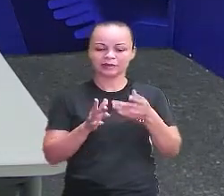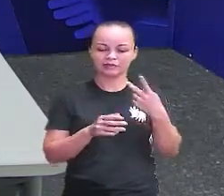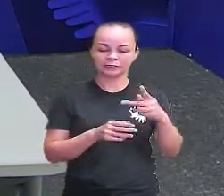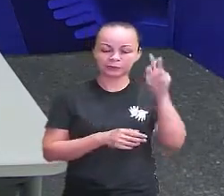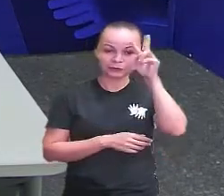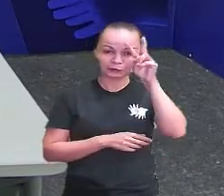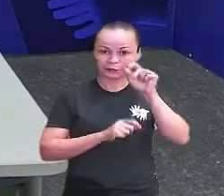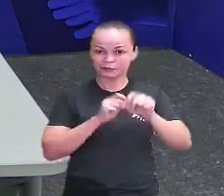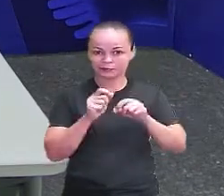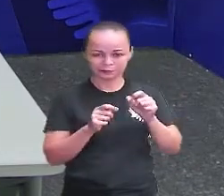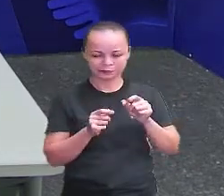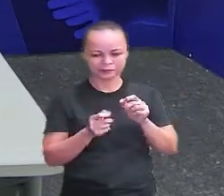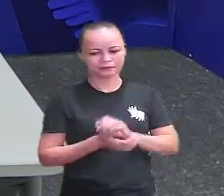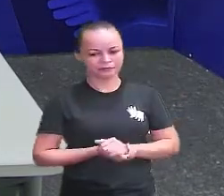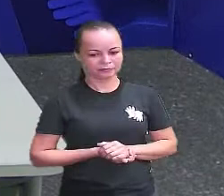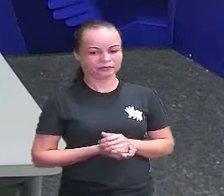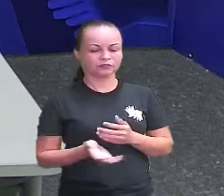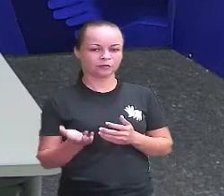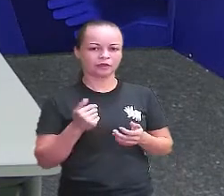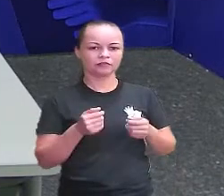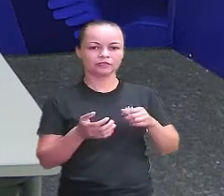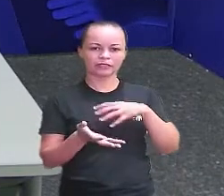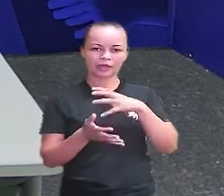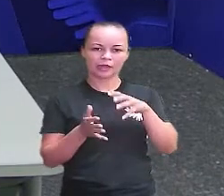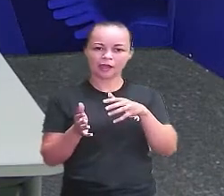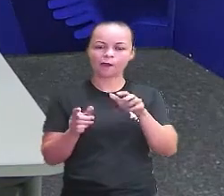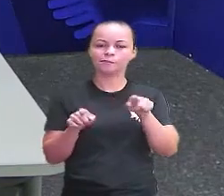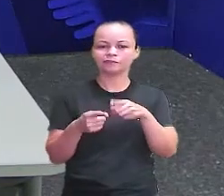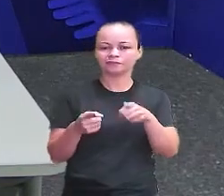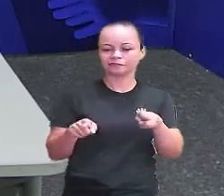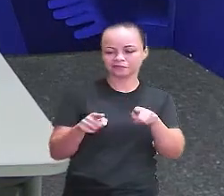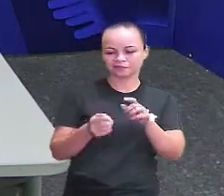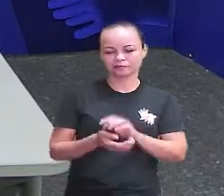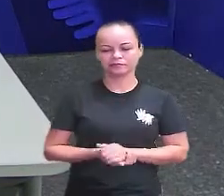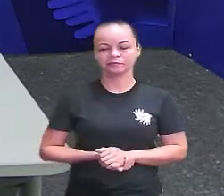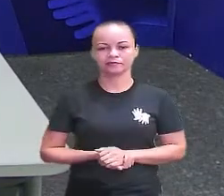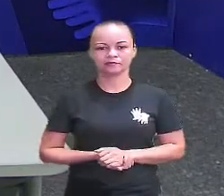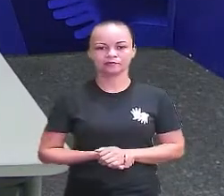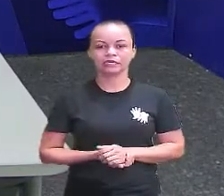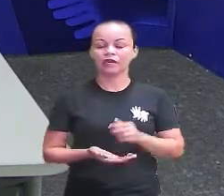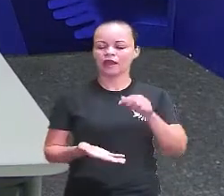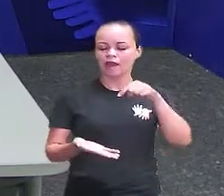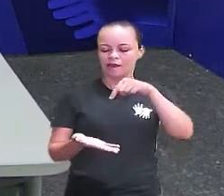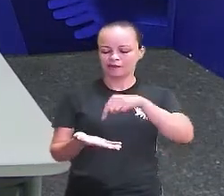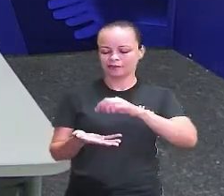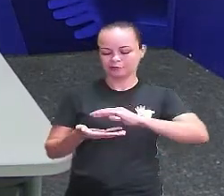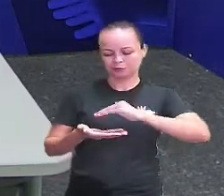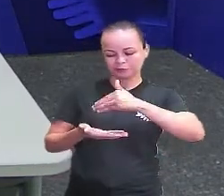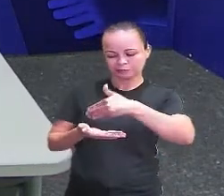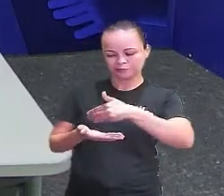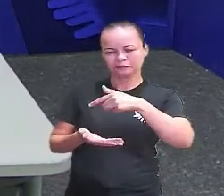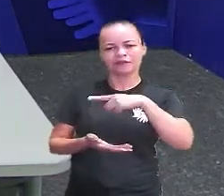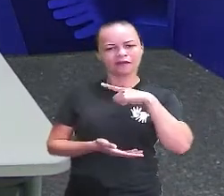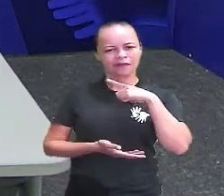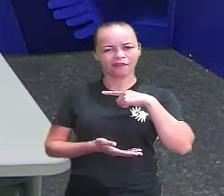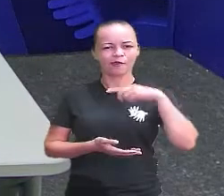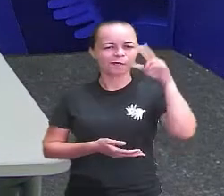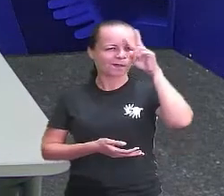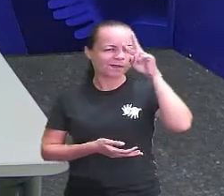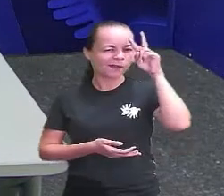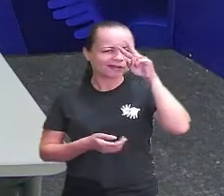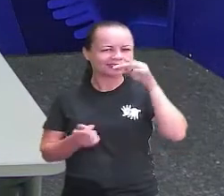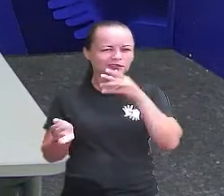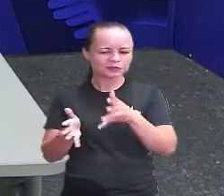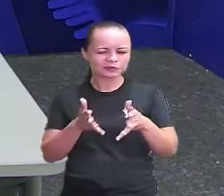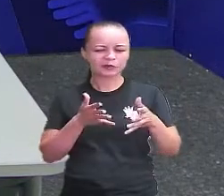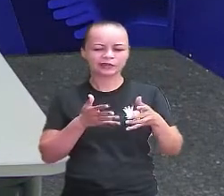baú. Vamos lá, vamos cantar nossa musiquinha, né? Aqui no meu baú tem sempre uma história.